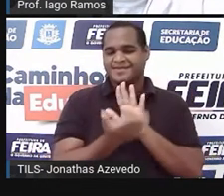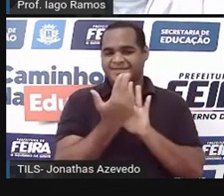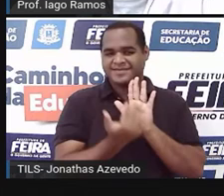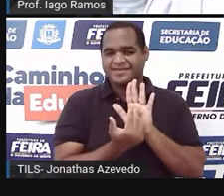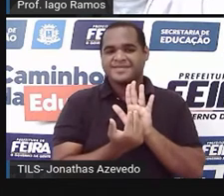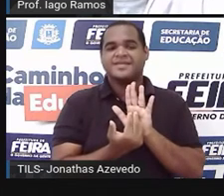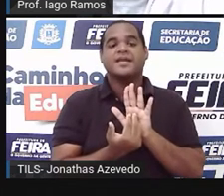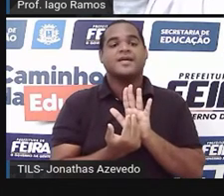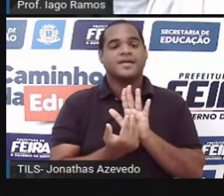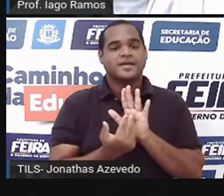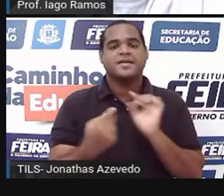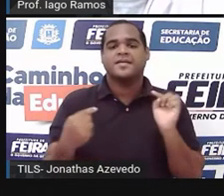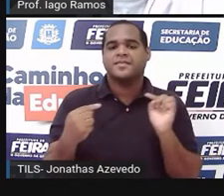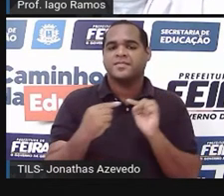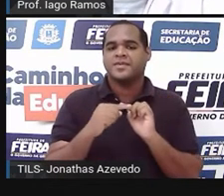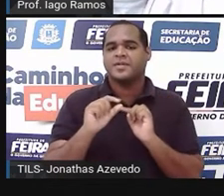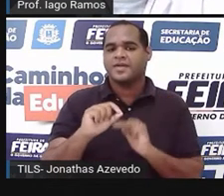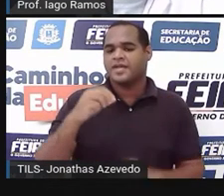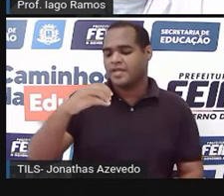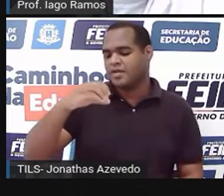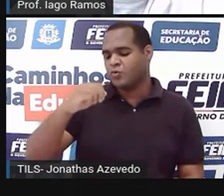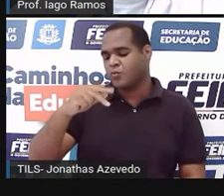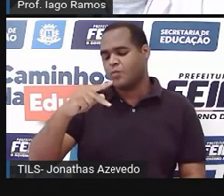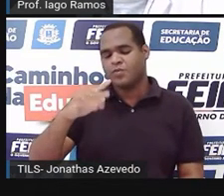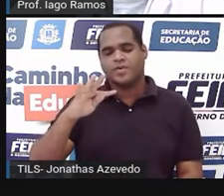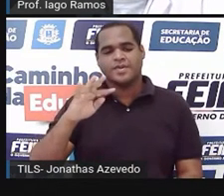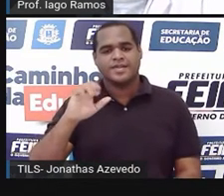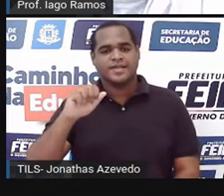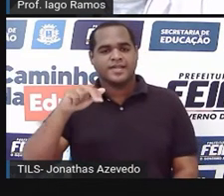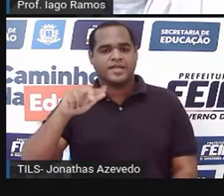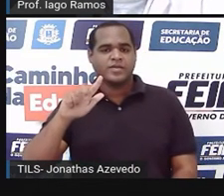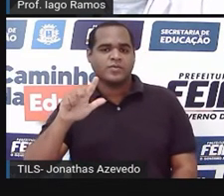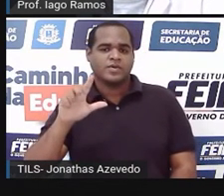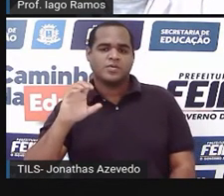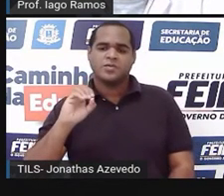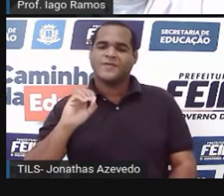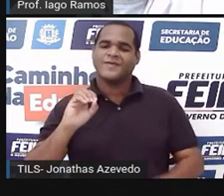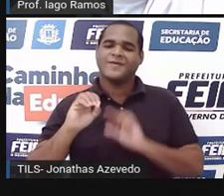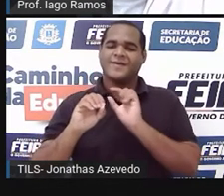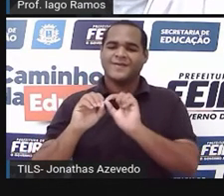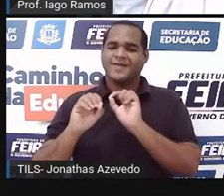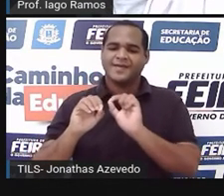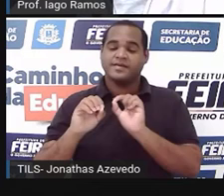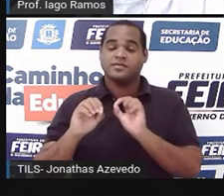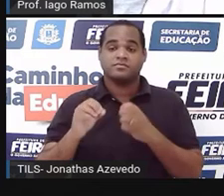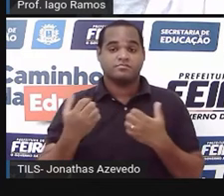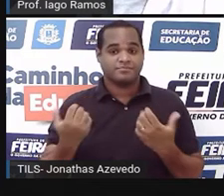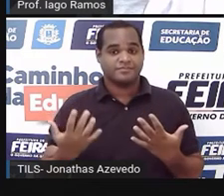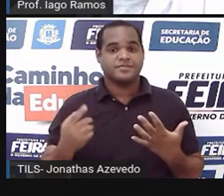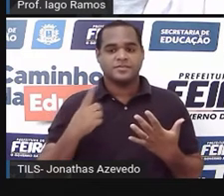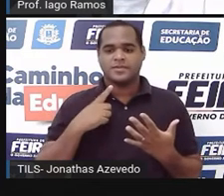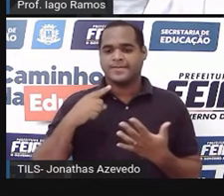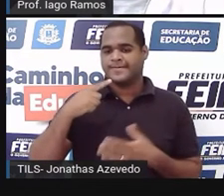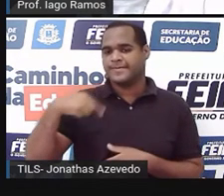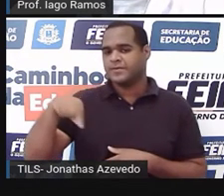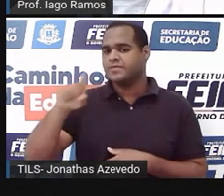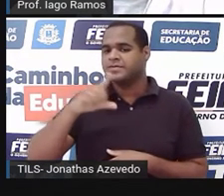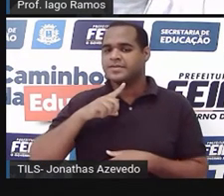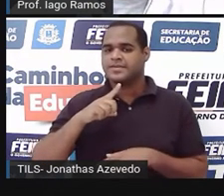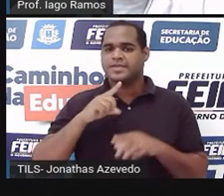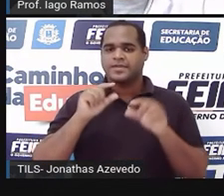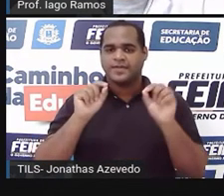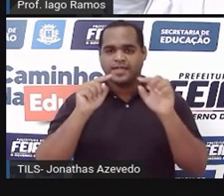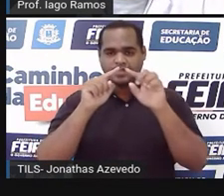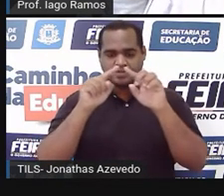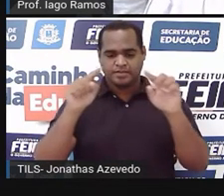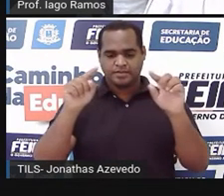chama de triângulo acutângulo. Quando é que o triângulo é acutângulo? Quando todos os seus ângulos lá